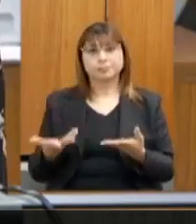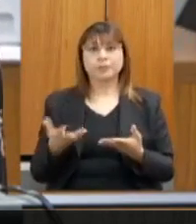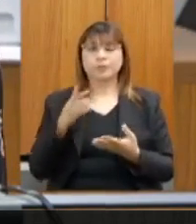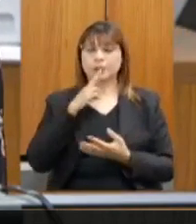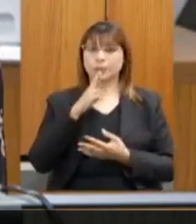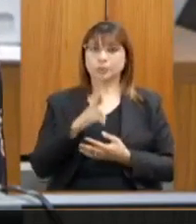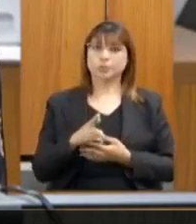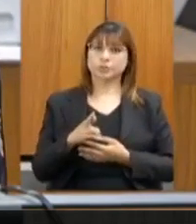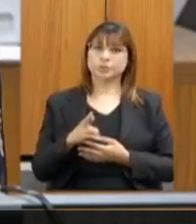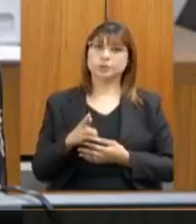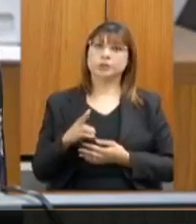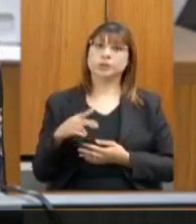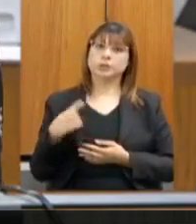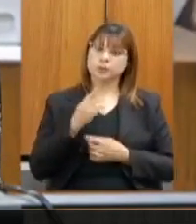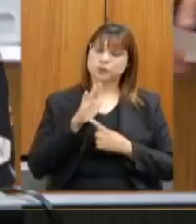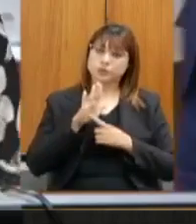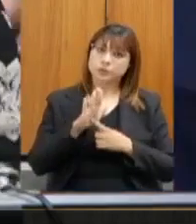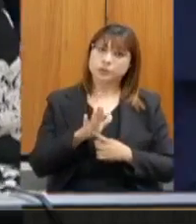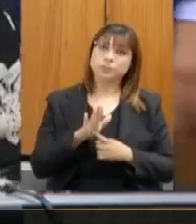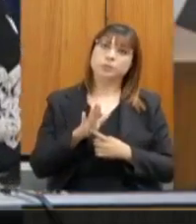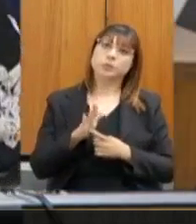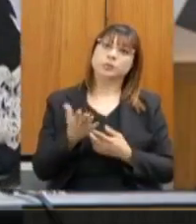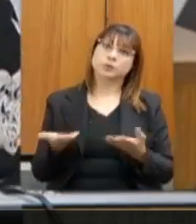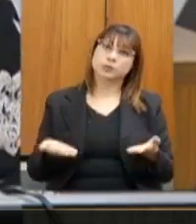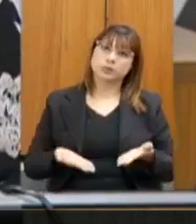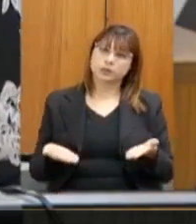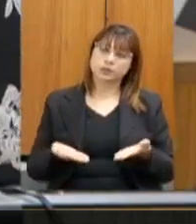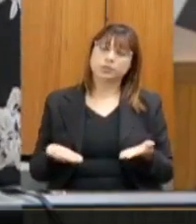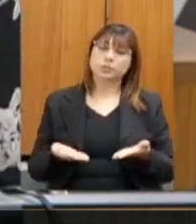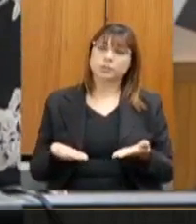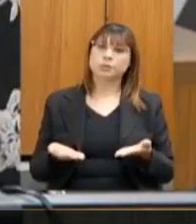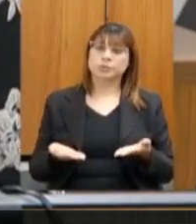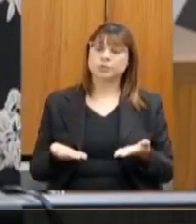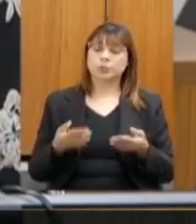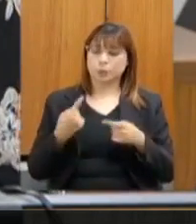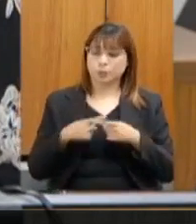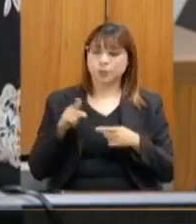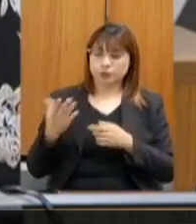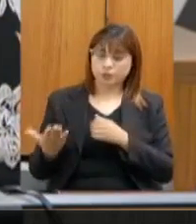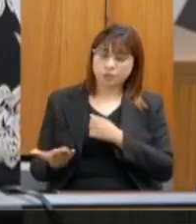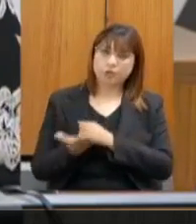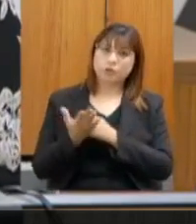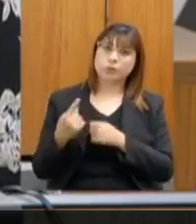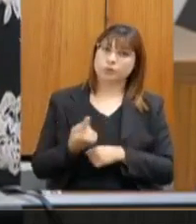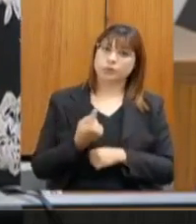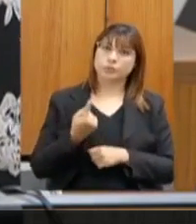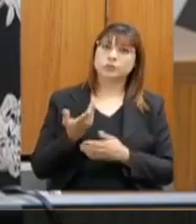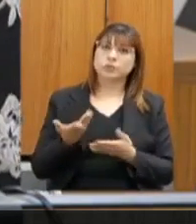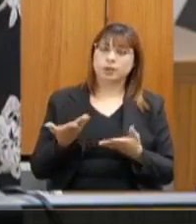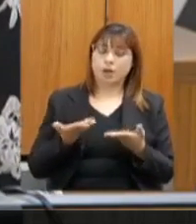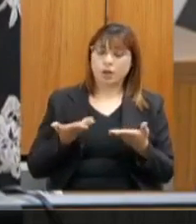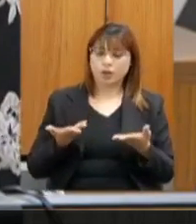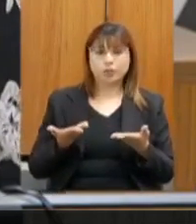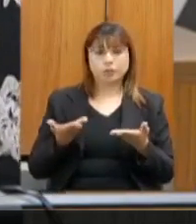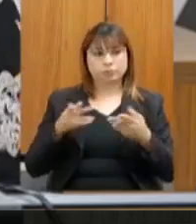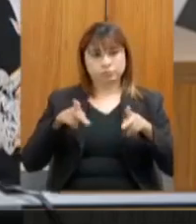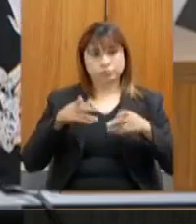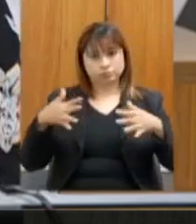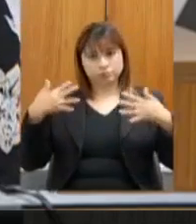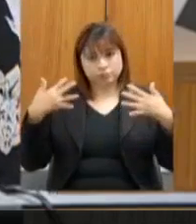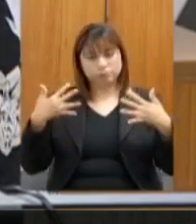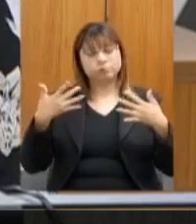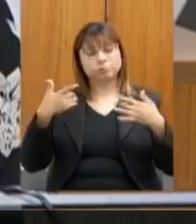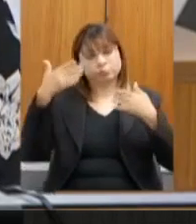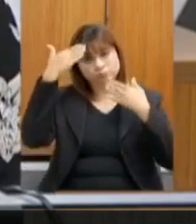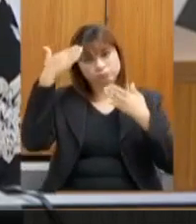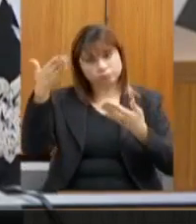resultado que a gente demonstra e entrega hoje tem a sua participação. Então, queria de público agradecer todo